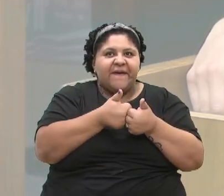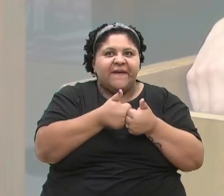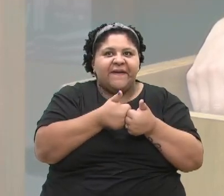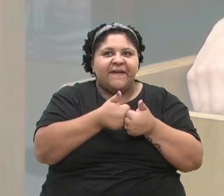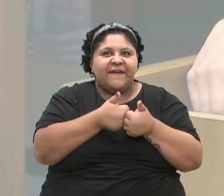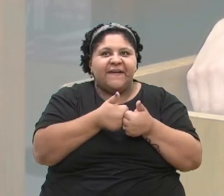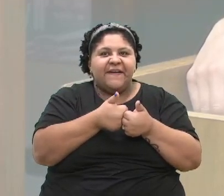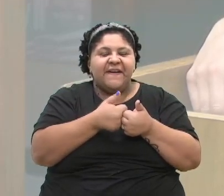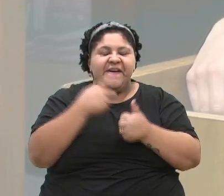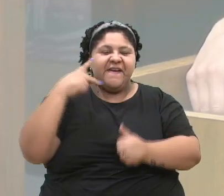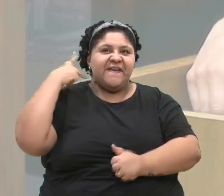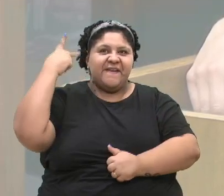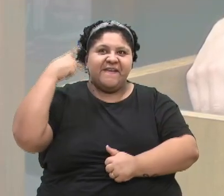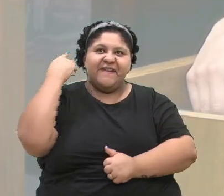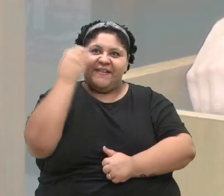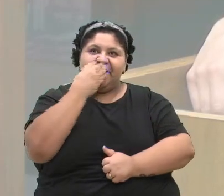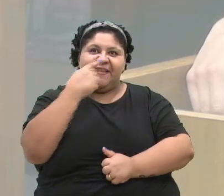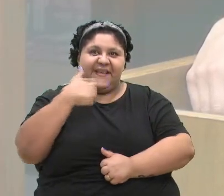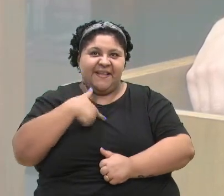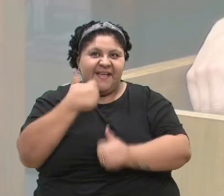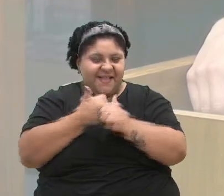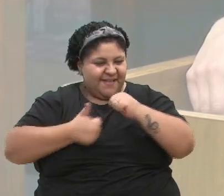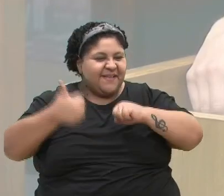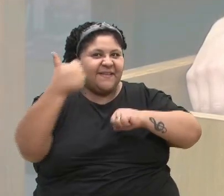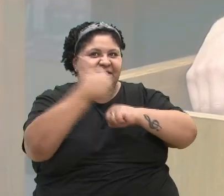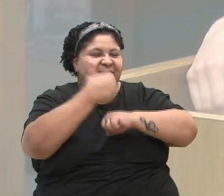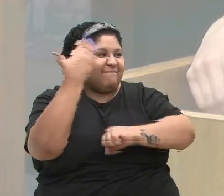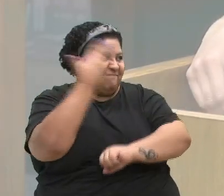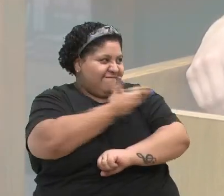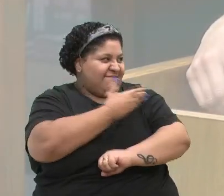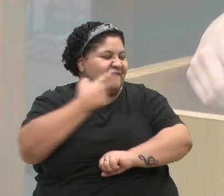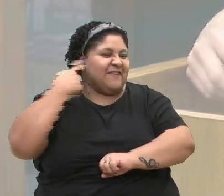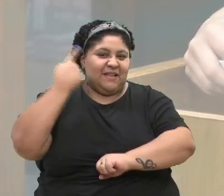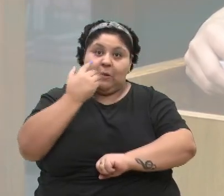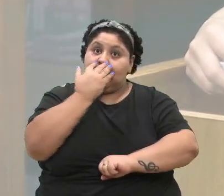com muito orgulho, seu suplente, concorri como suplente do vereador Camiles,